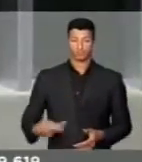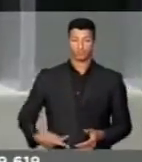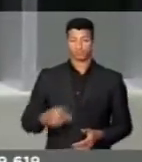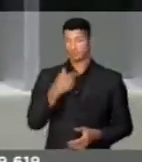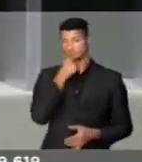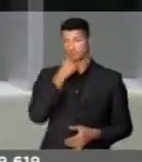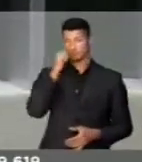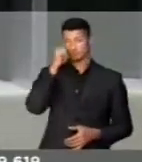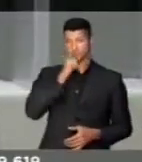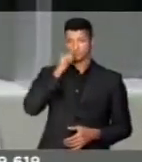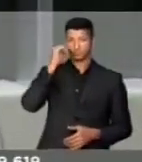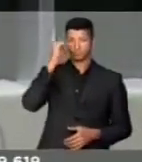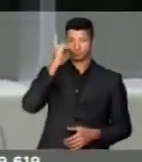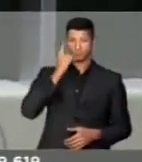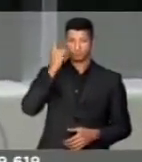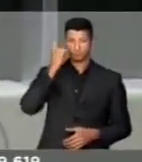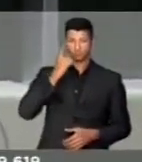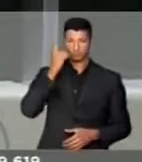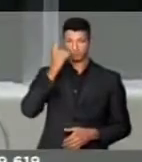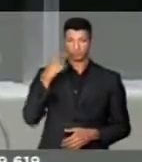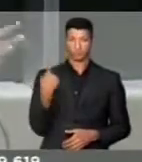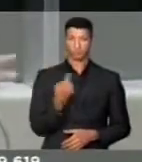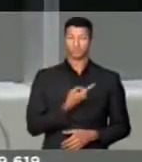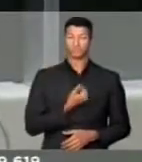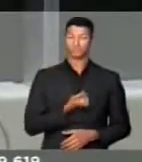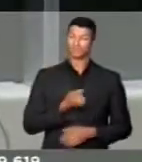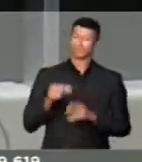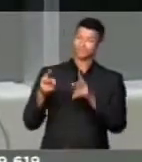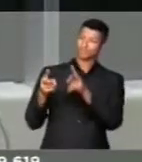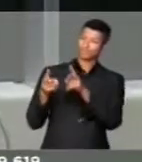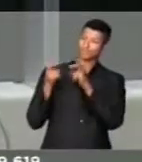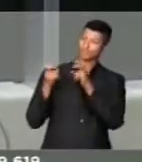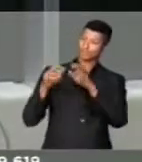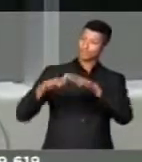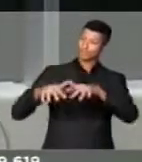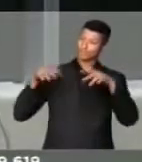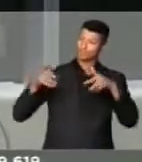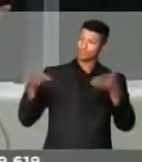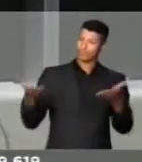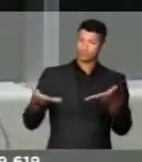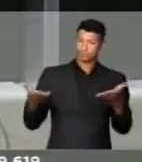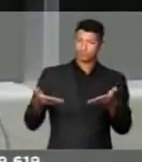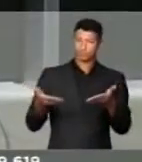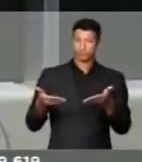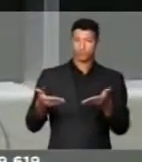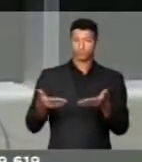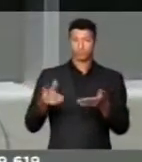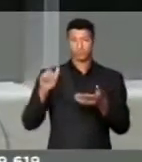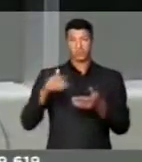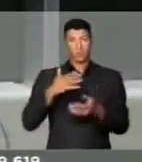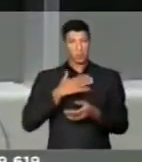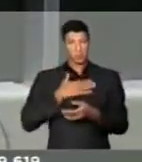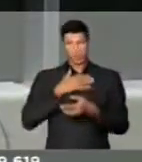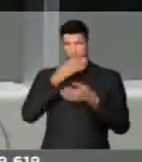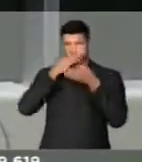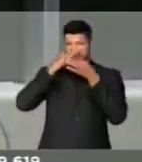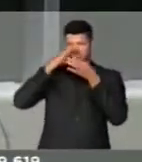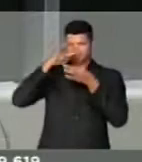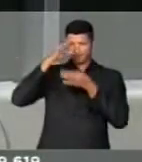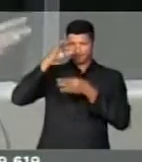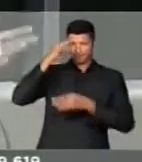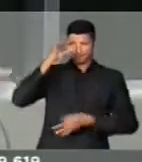deputados, nós estamos a ouvir neste plenário hoje, esse não seria o meu discurso,